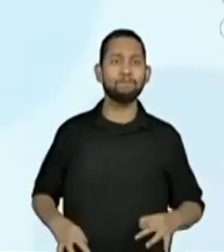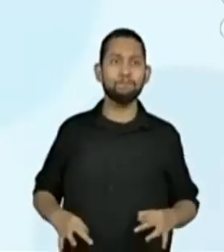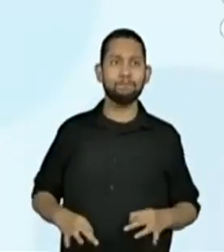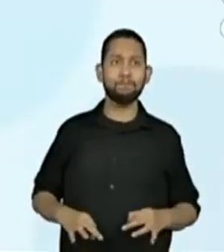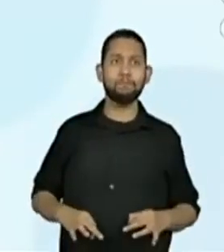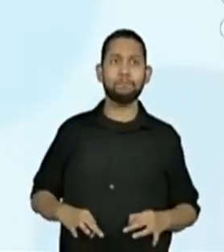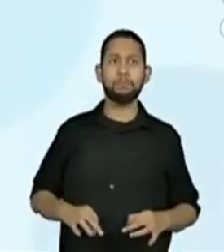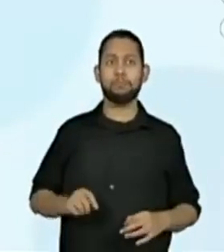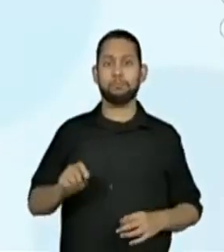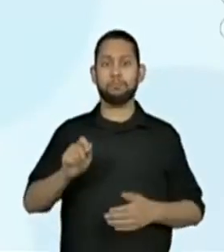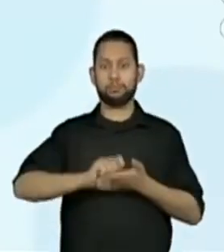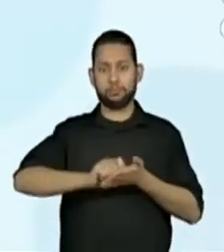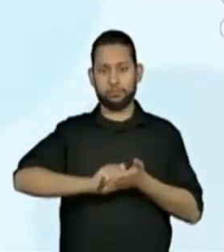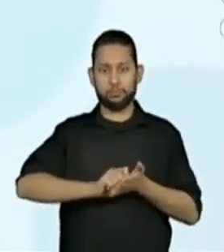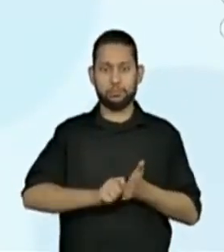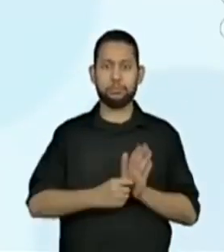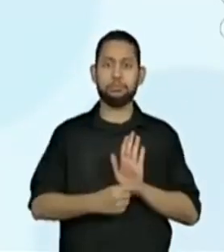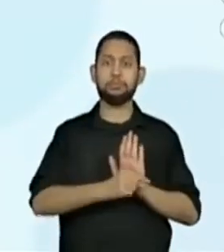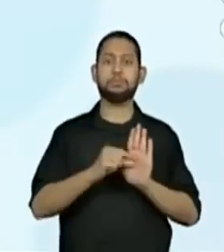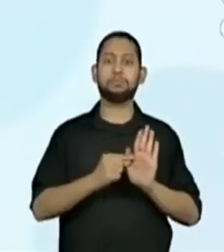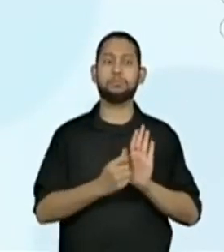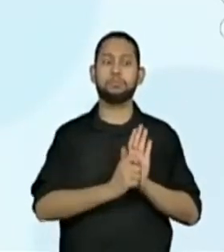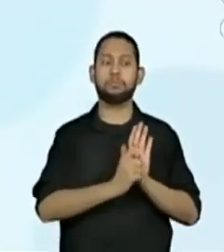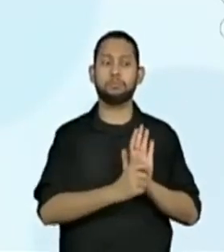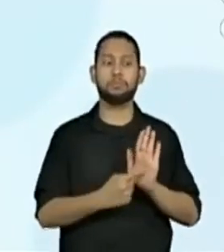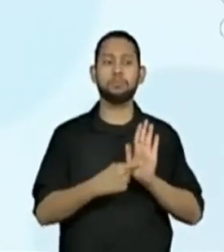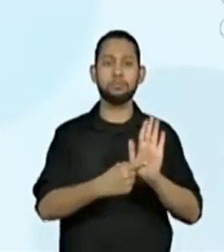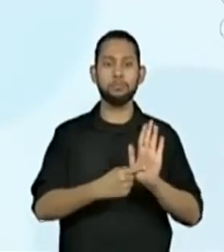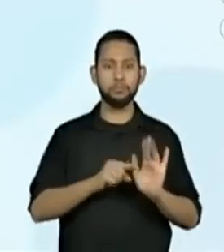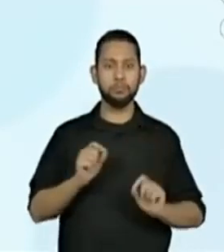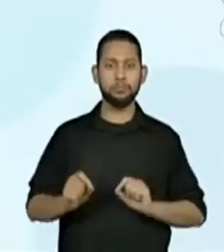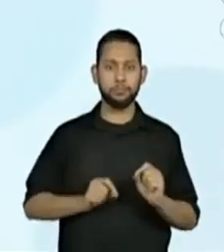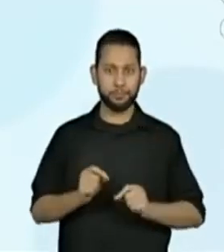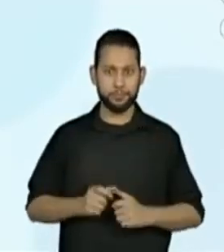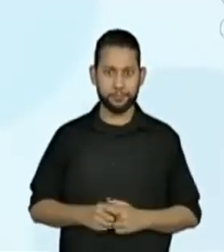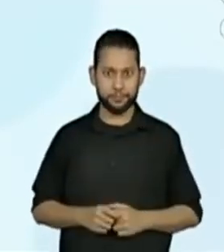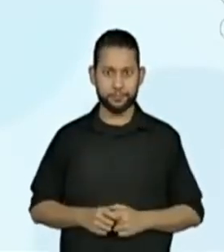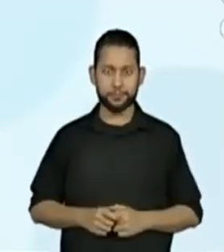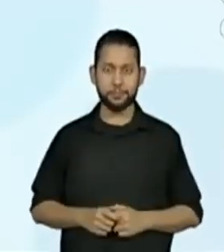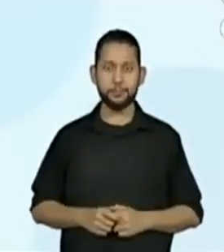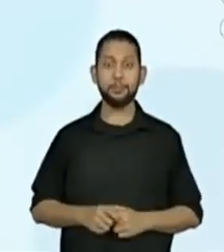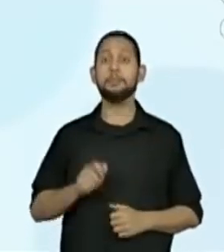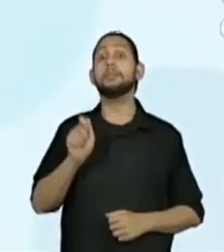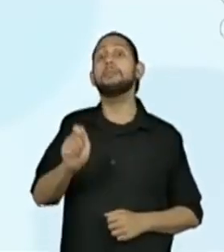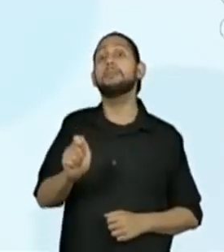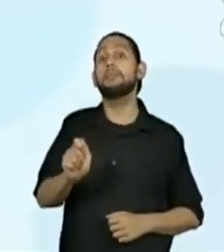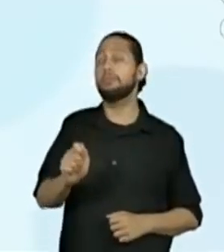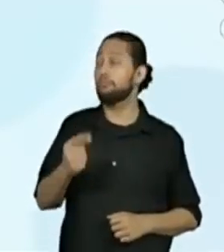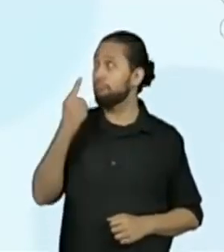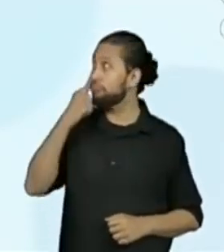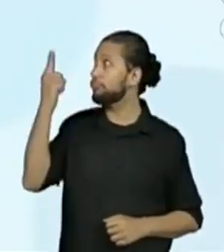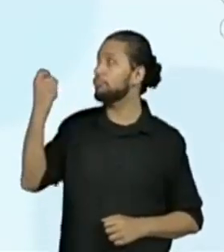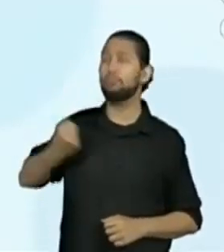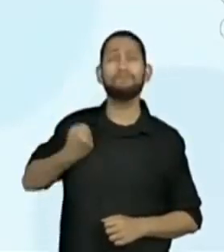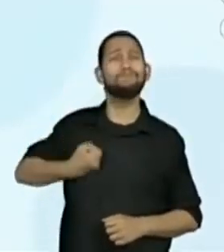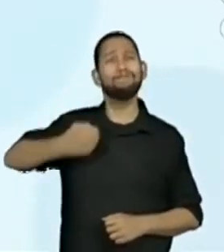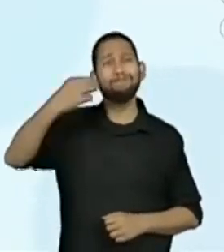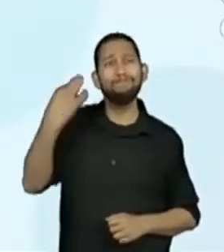representar, então, esses números aí? Vamos lá pensar apenas no ponto A. Que número que eu devo colocar?